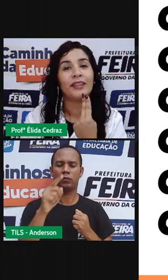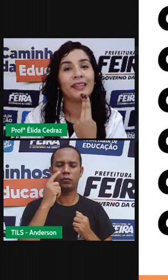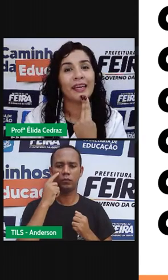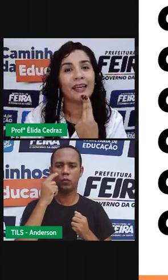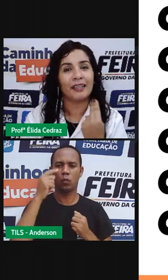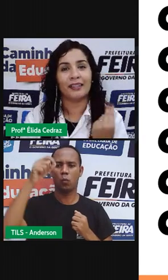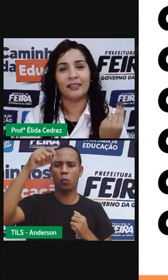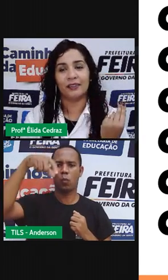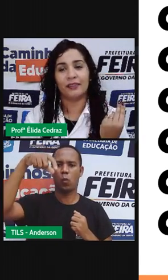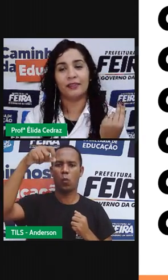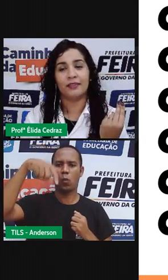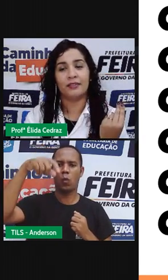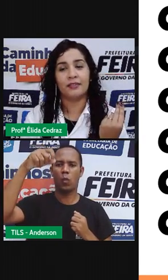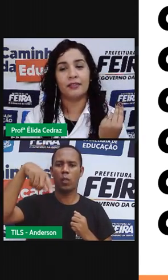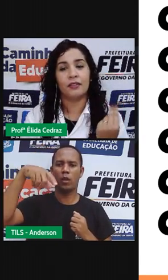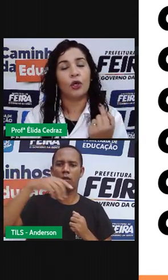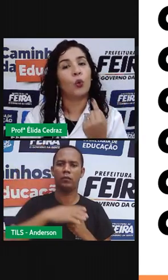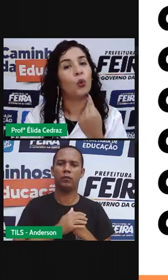gota,